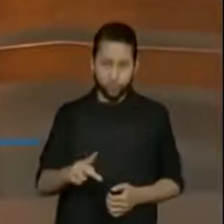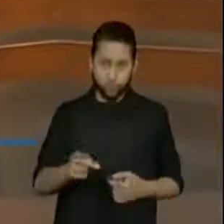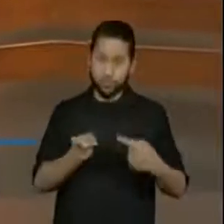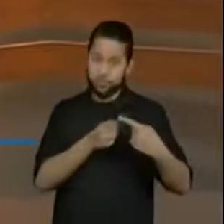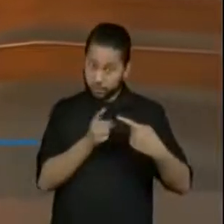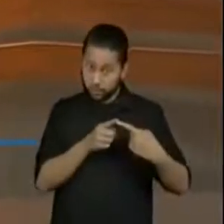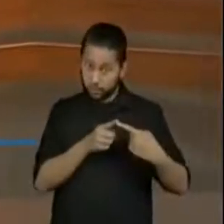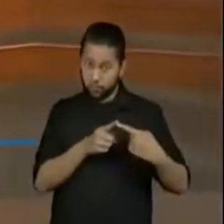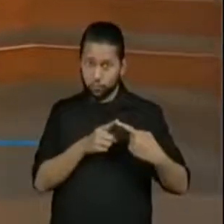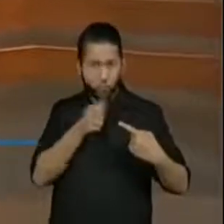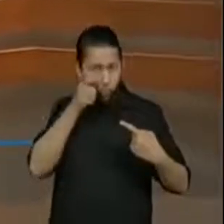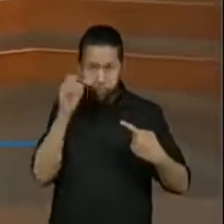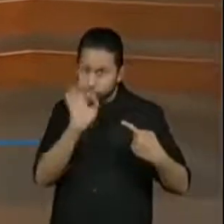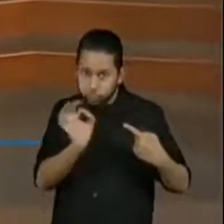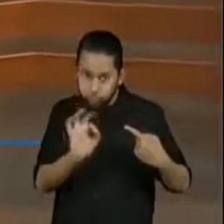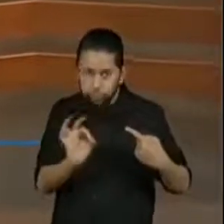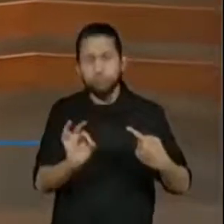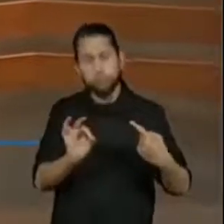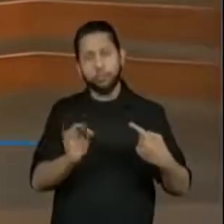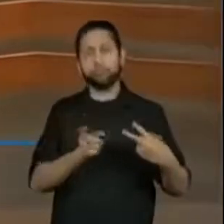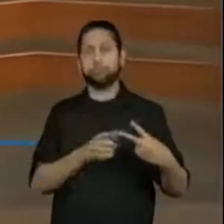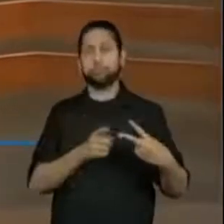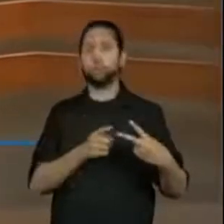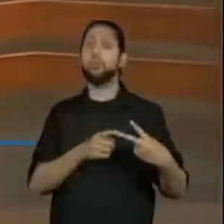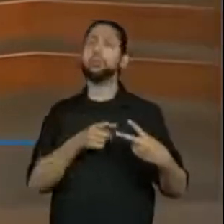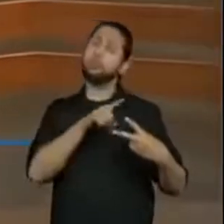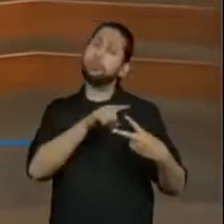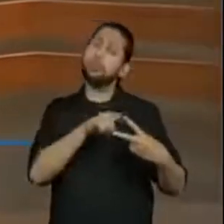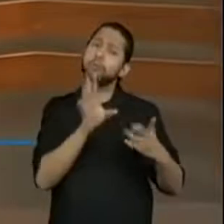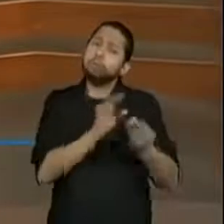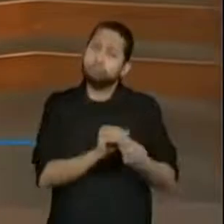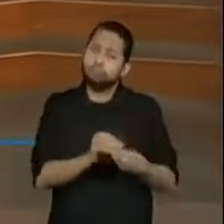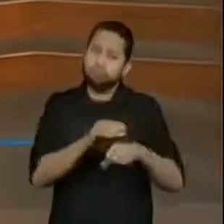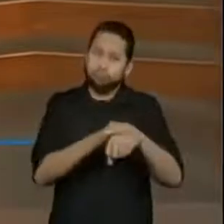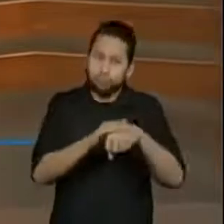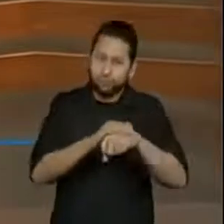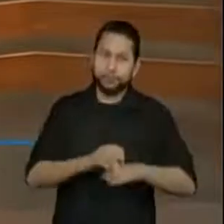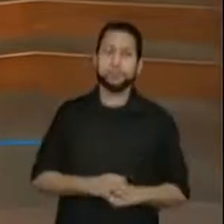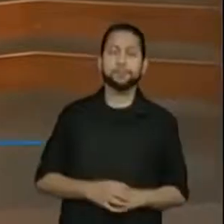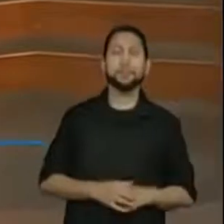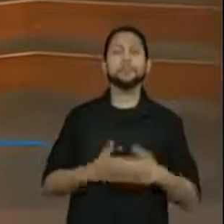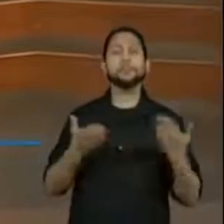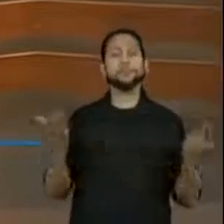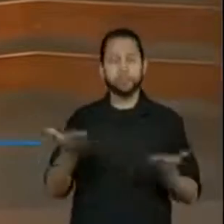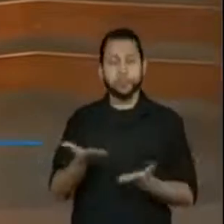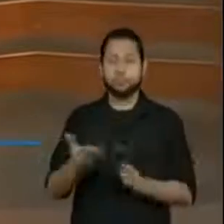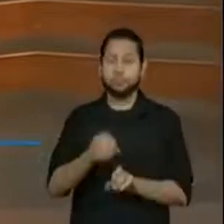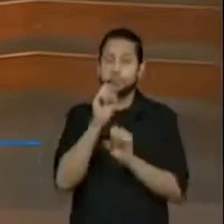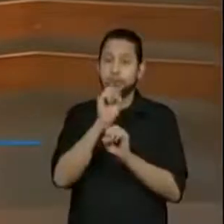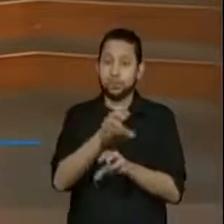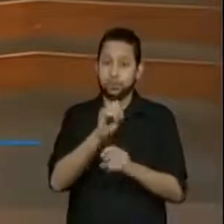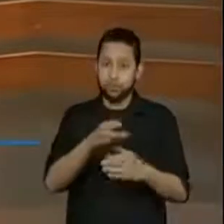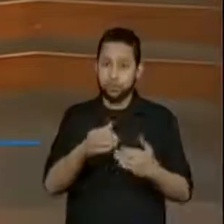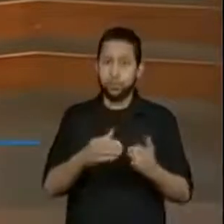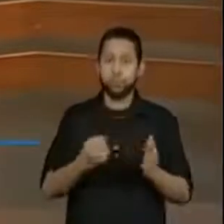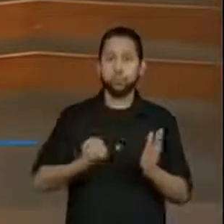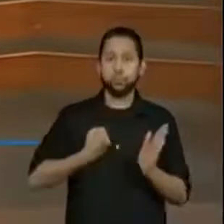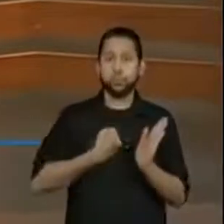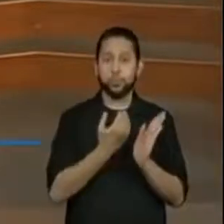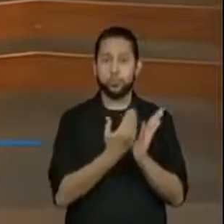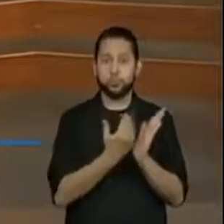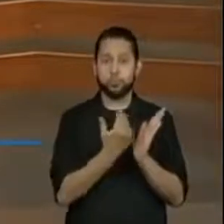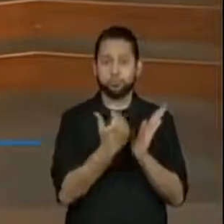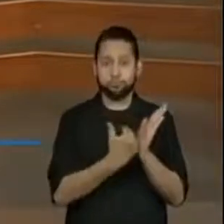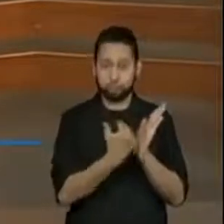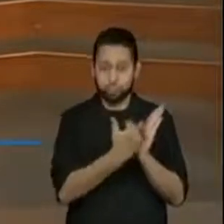no nosso primeiro momento de aula. Então vamos lá esclarecer. Começamos então a nossa sequência 2 do programa de